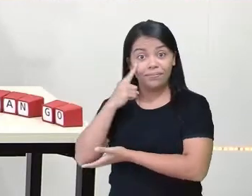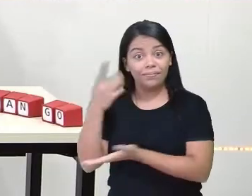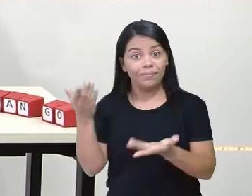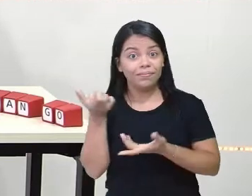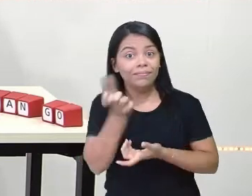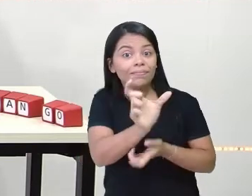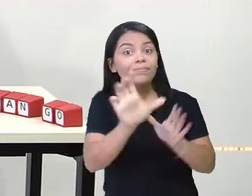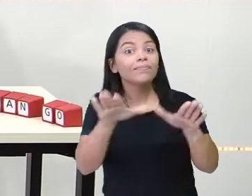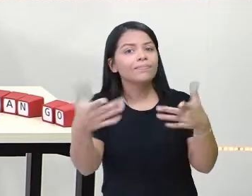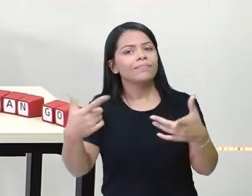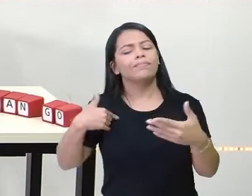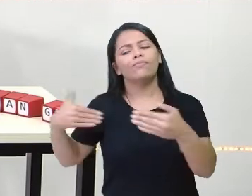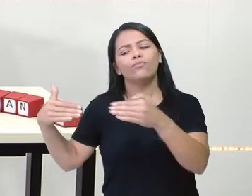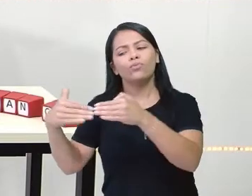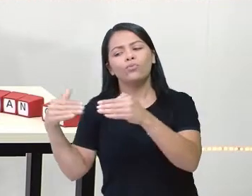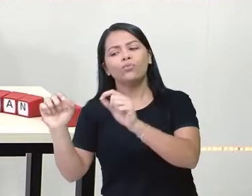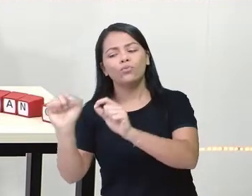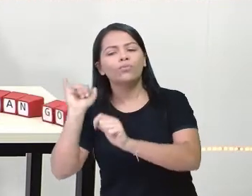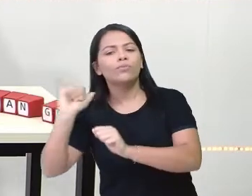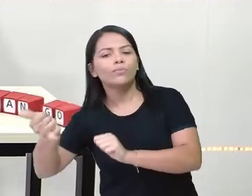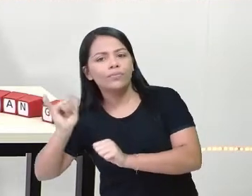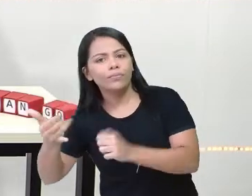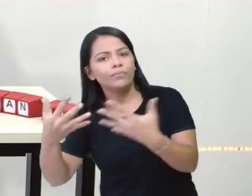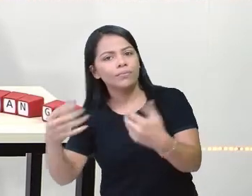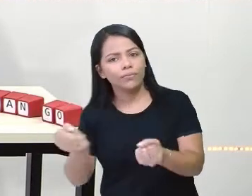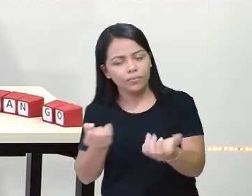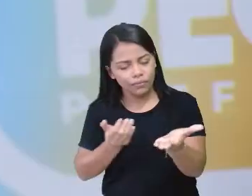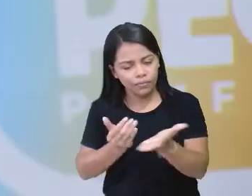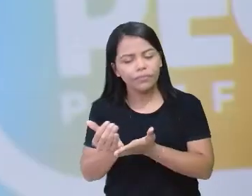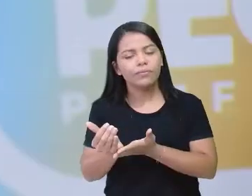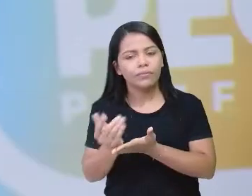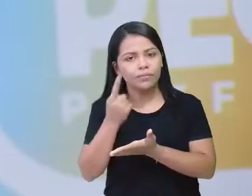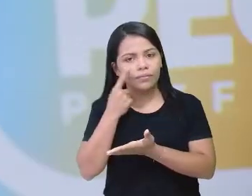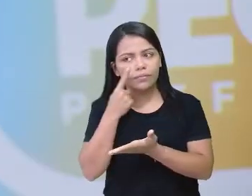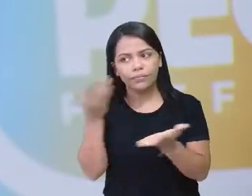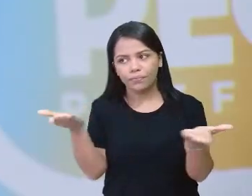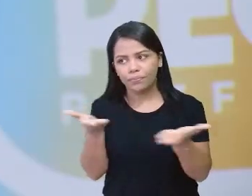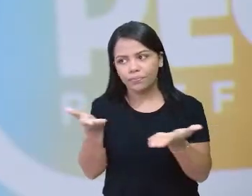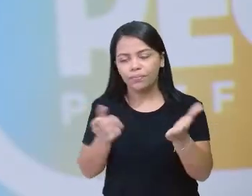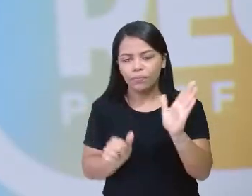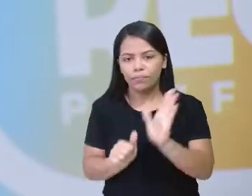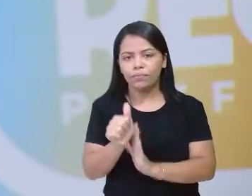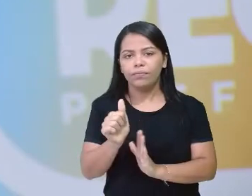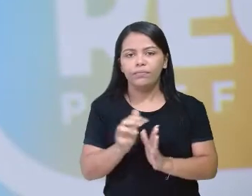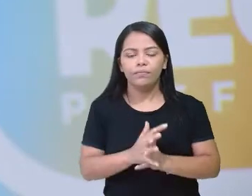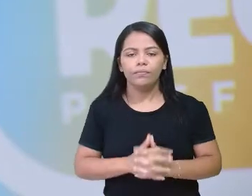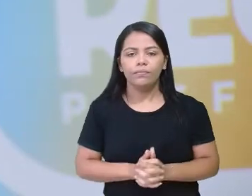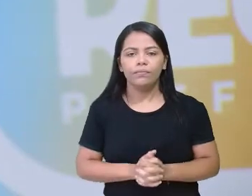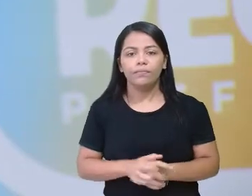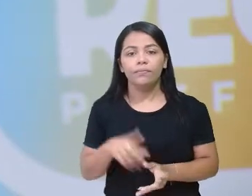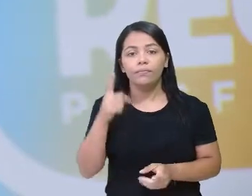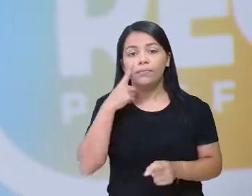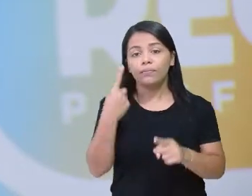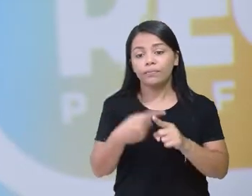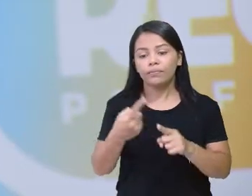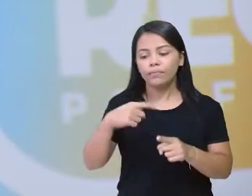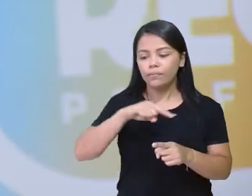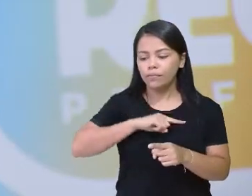Eu acho que sim. Então, vamos ver aqui. Vou puxar o primeiro. Olha aí, porque a gente já formou.